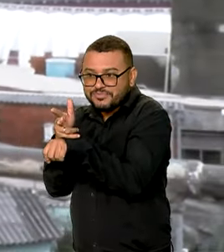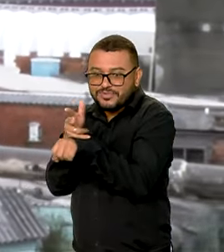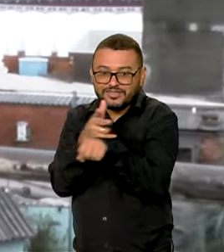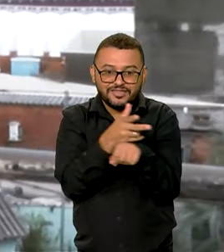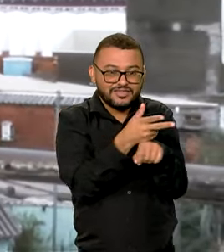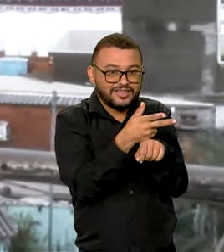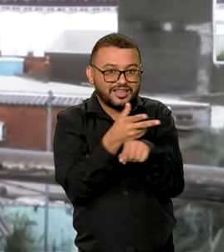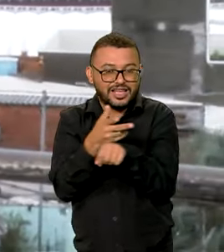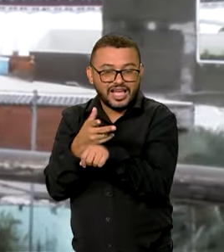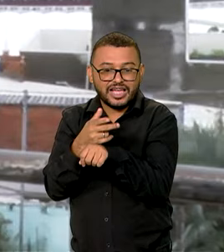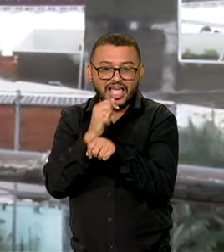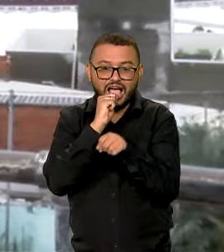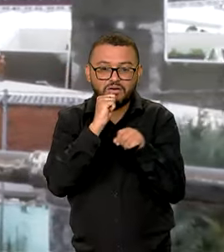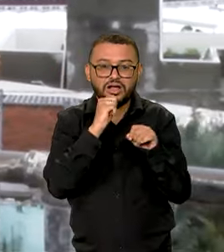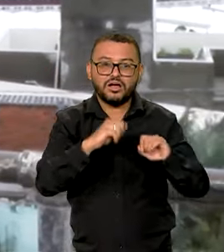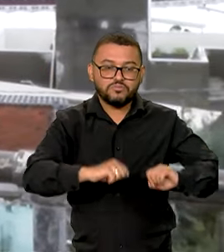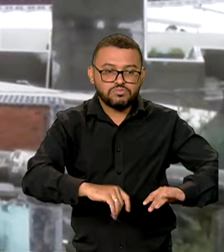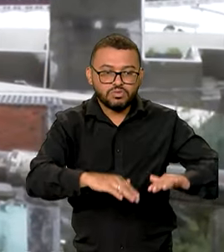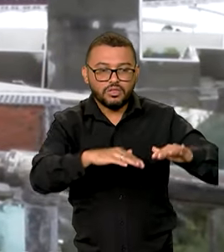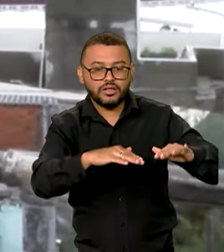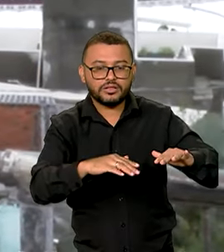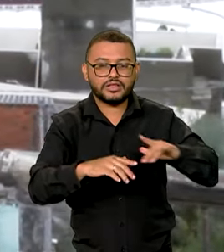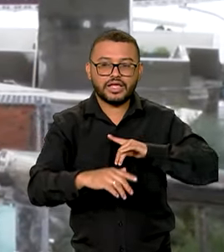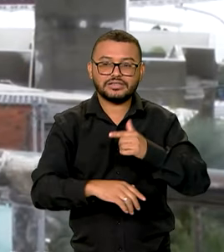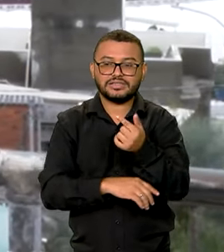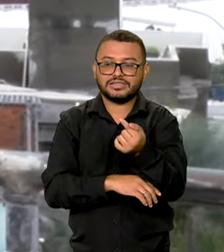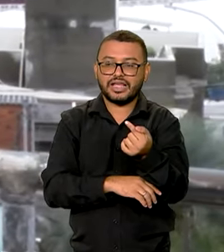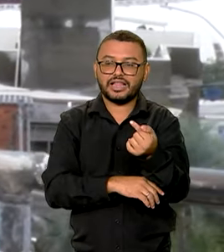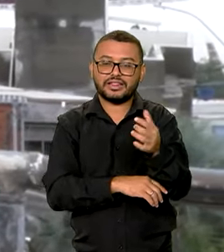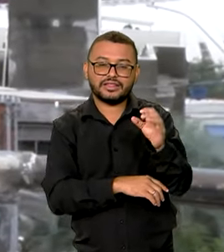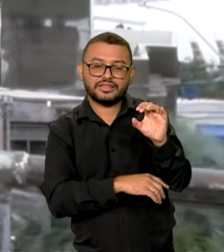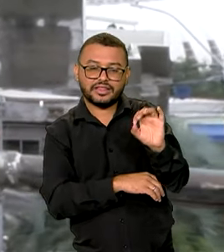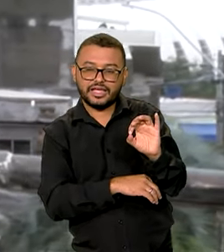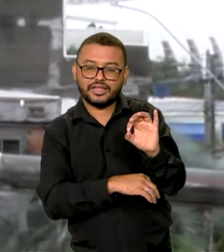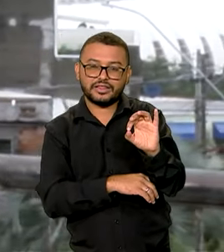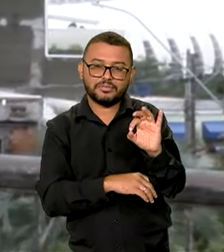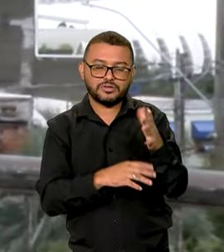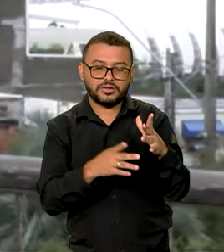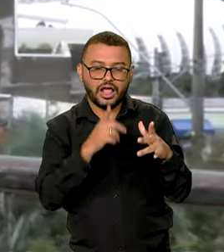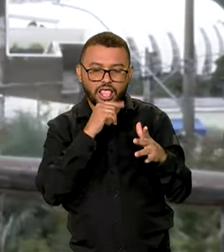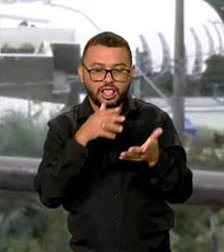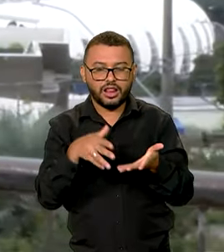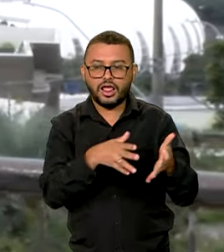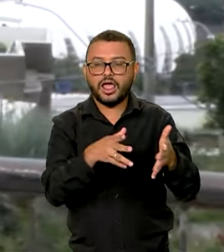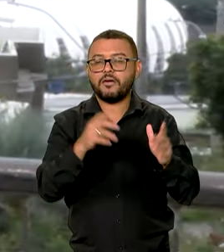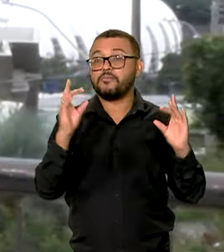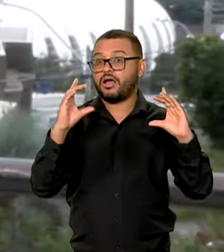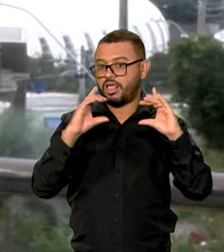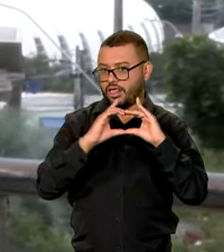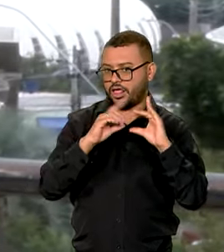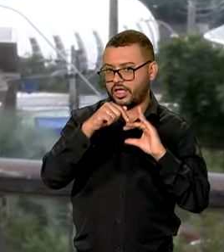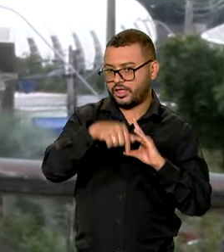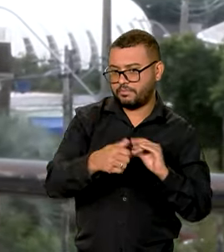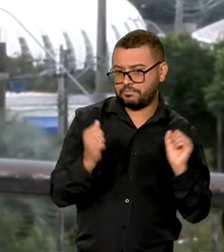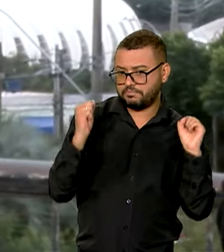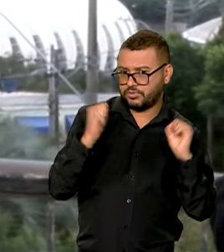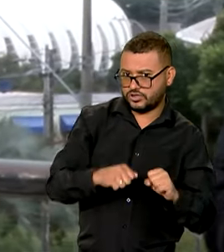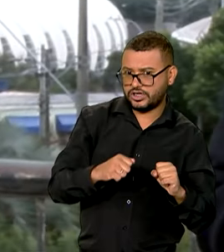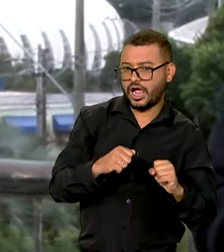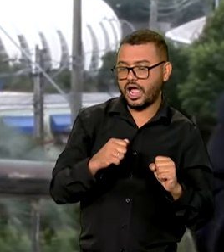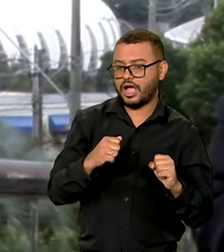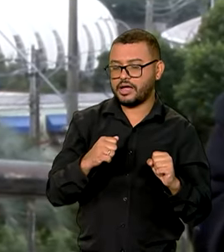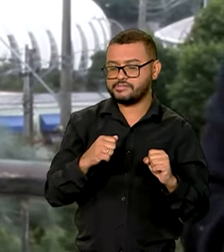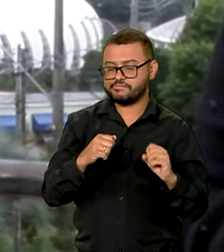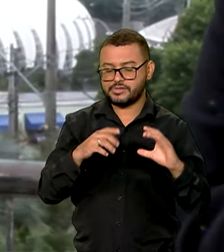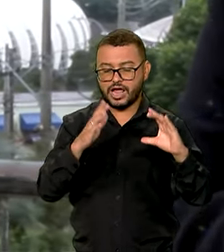,70 metros, portanto 70 centímetros acima da cota de inundação. A boa notícia é que o nível do Guaíba